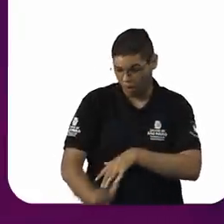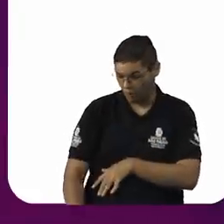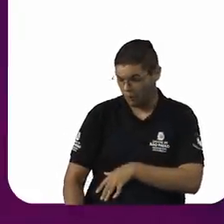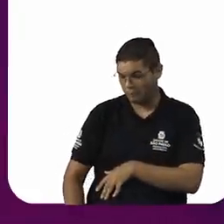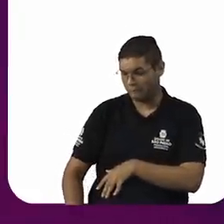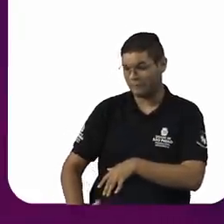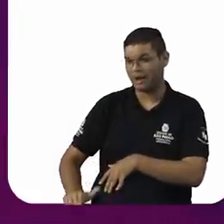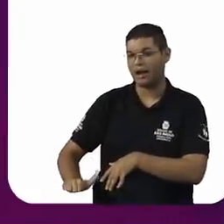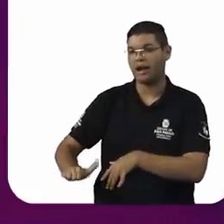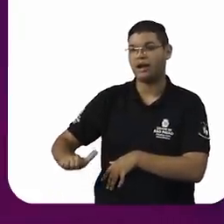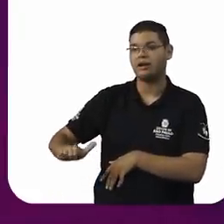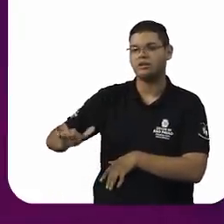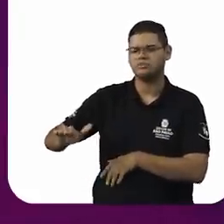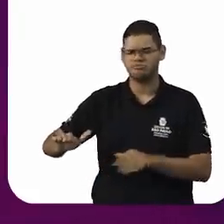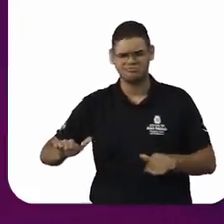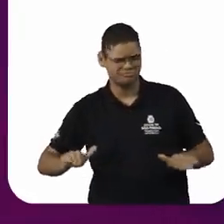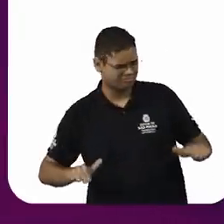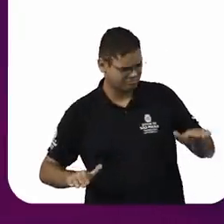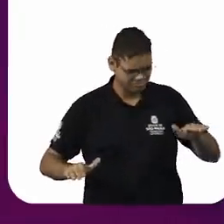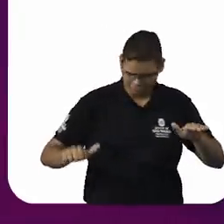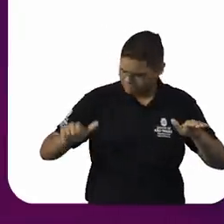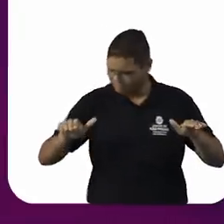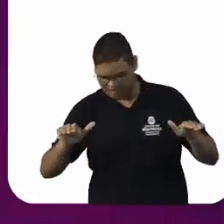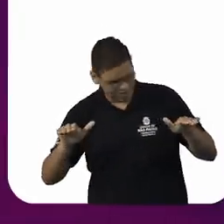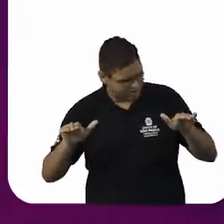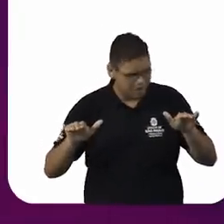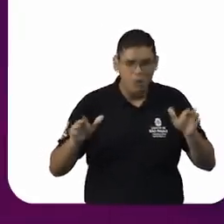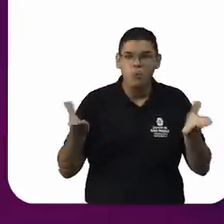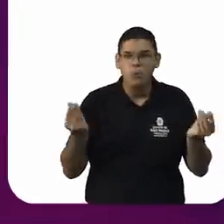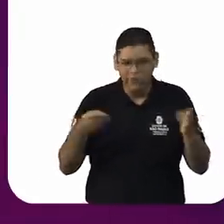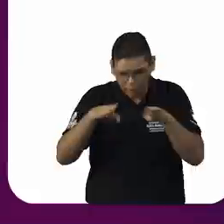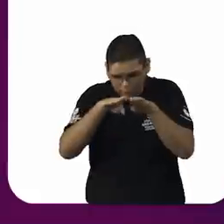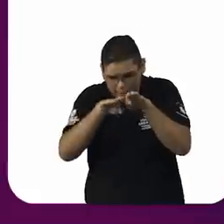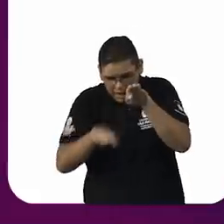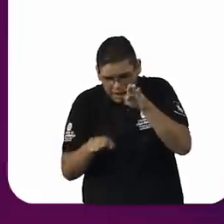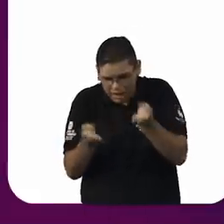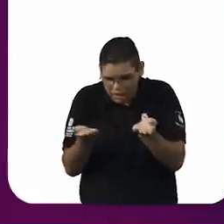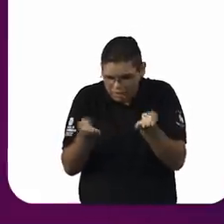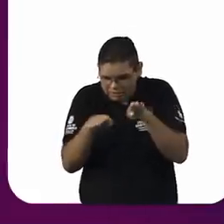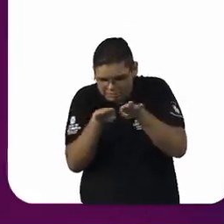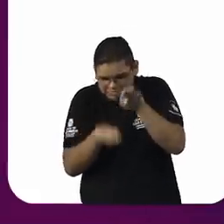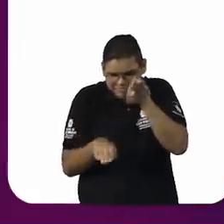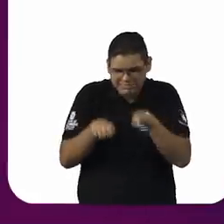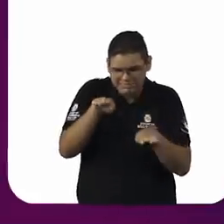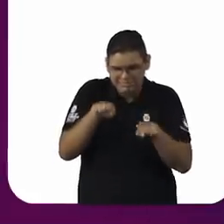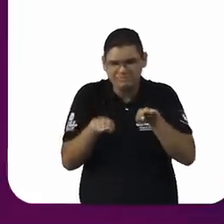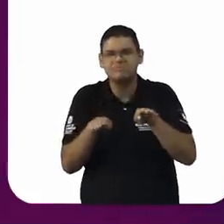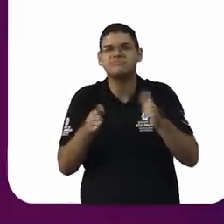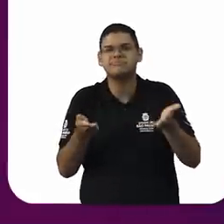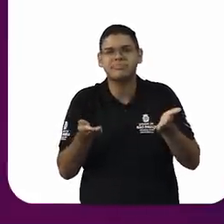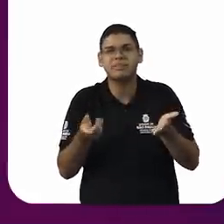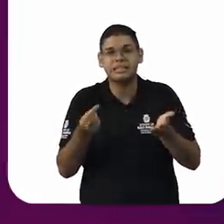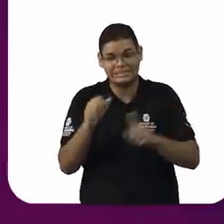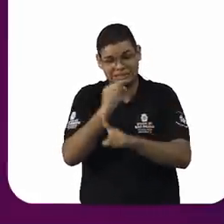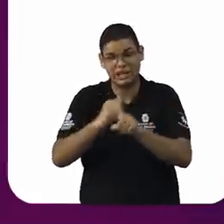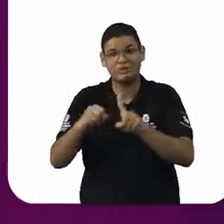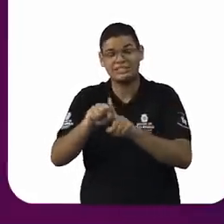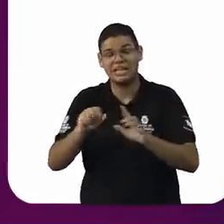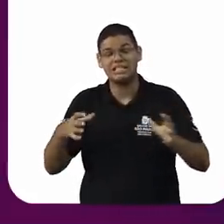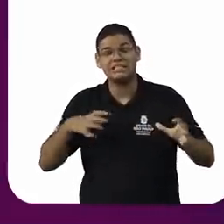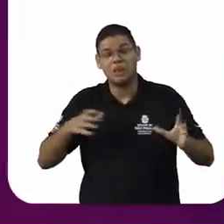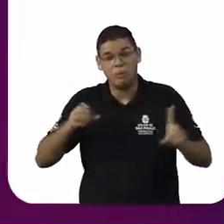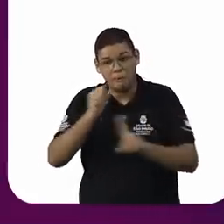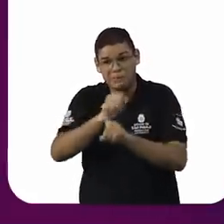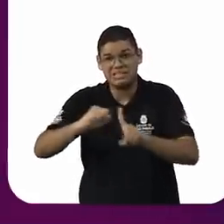que, ao longo desse desenvolvimento da sociedade, isso traz o impacto, traz a impressão de